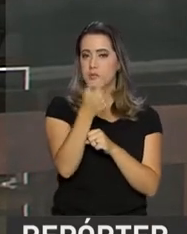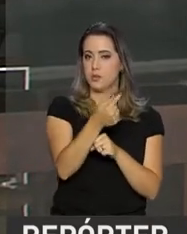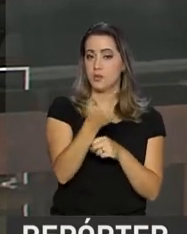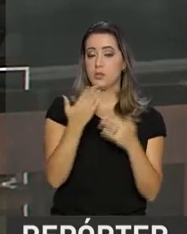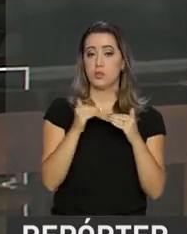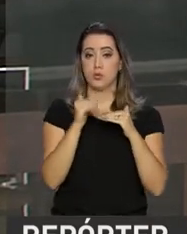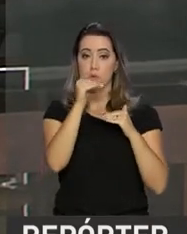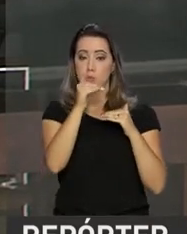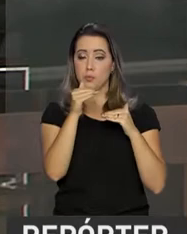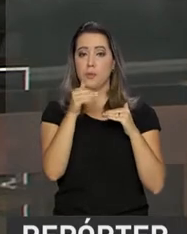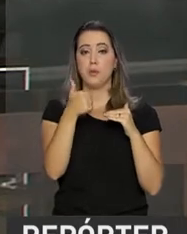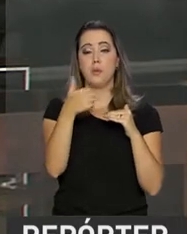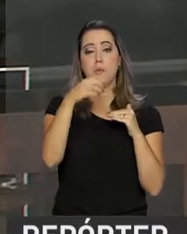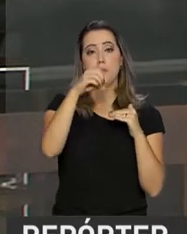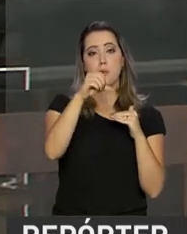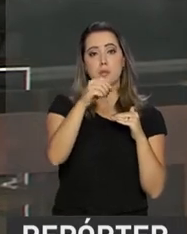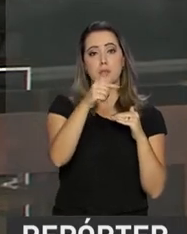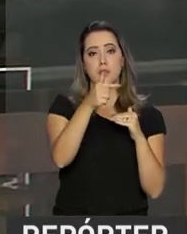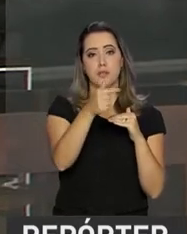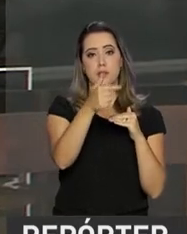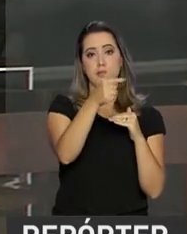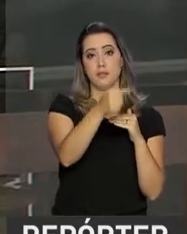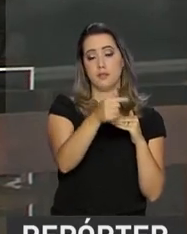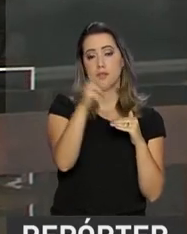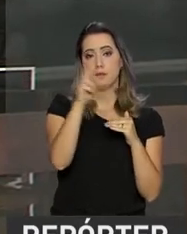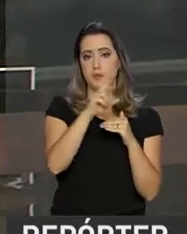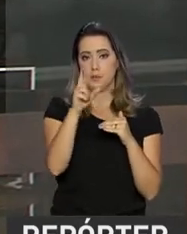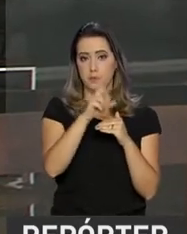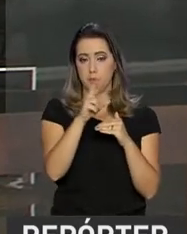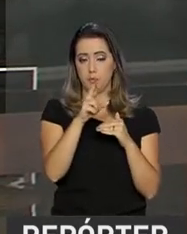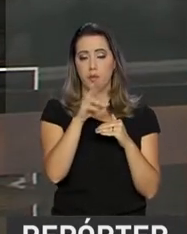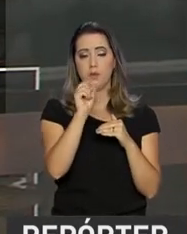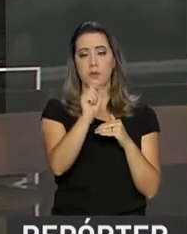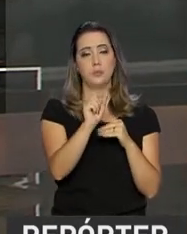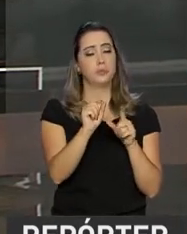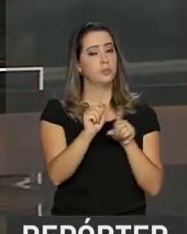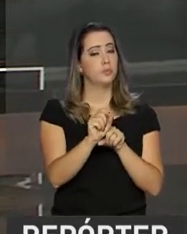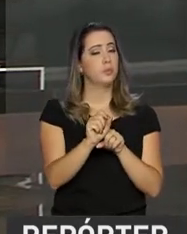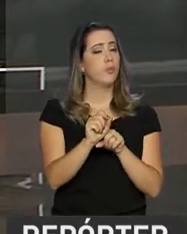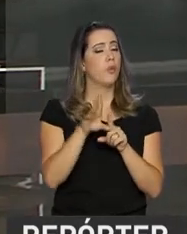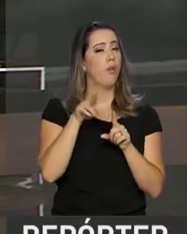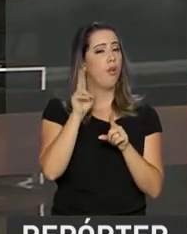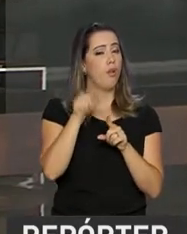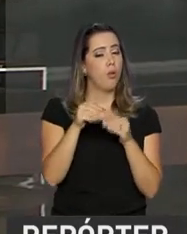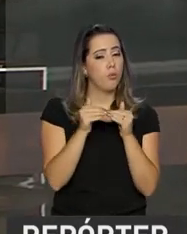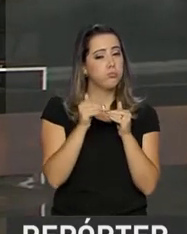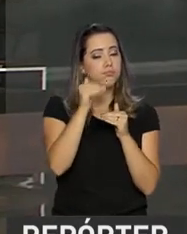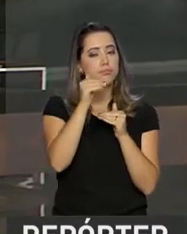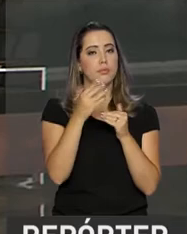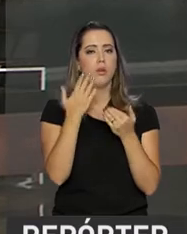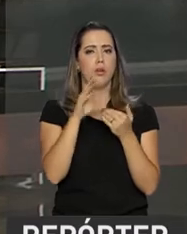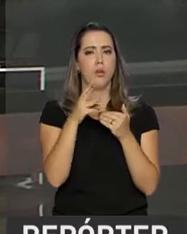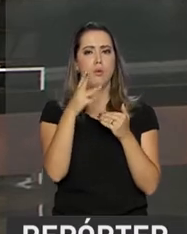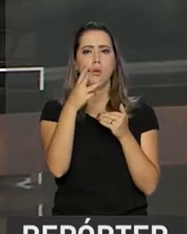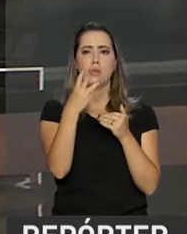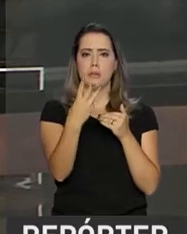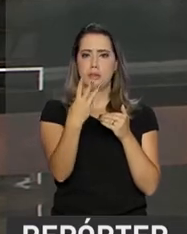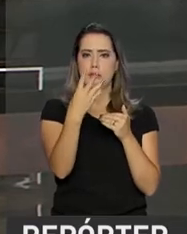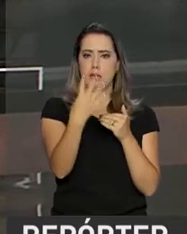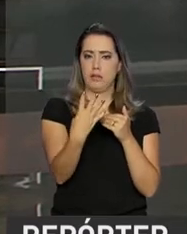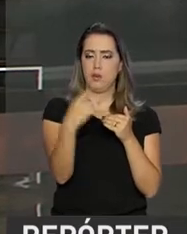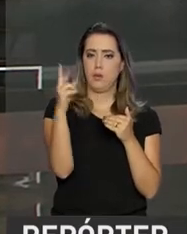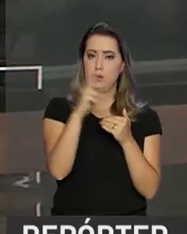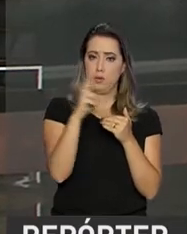passa a ser de R$.677,74. É um aumento de cerca de R$